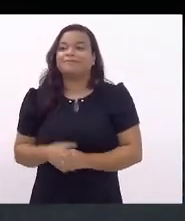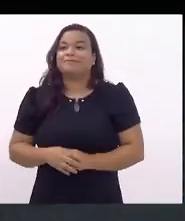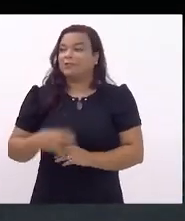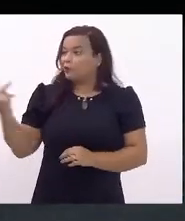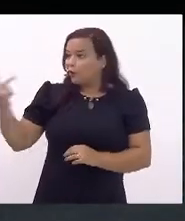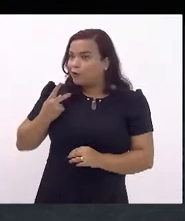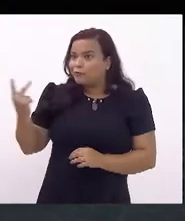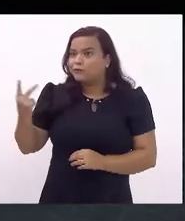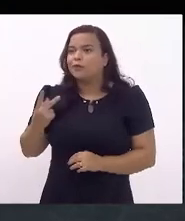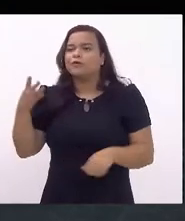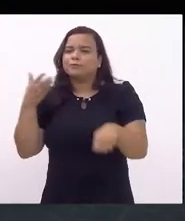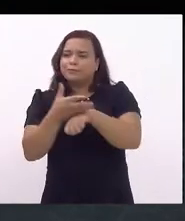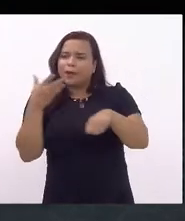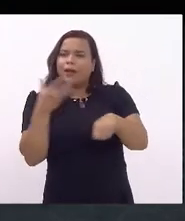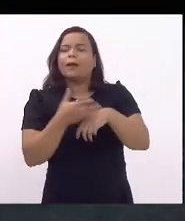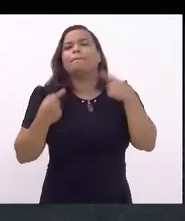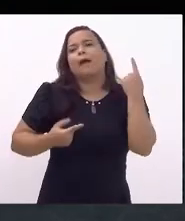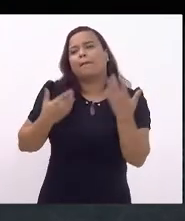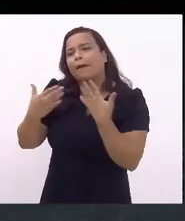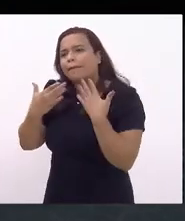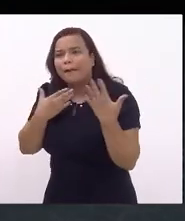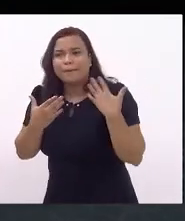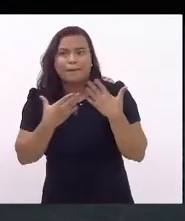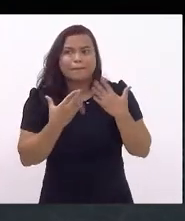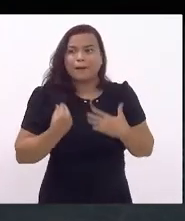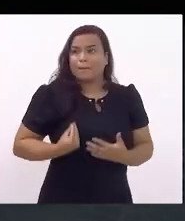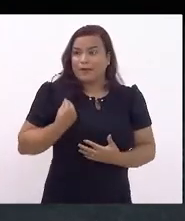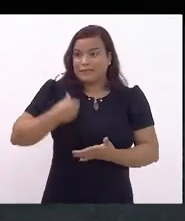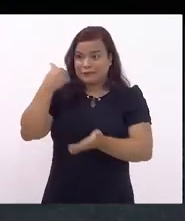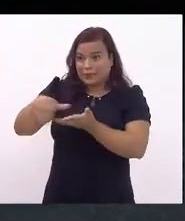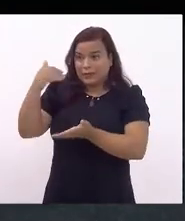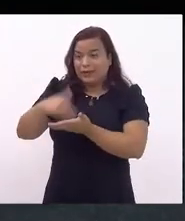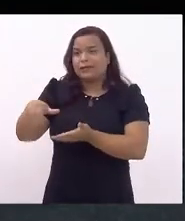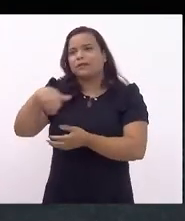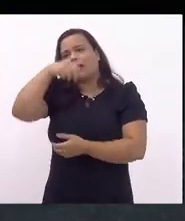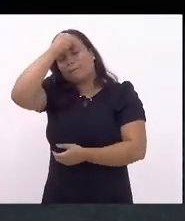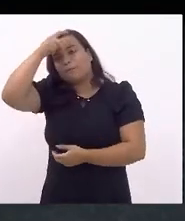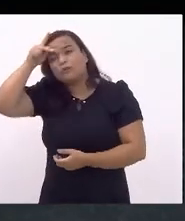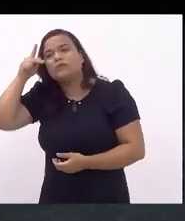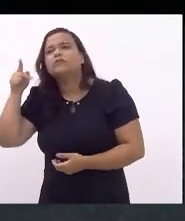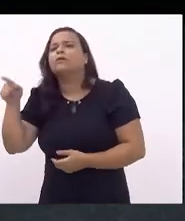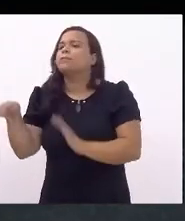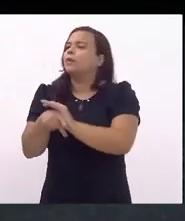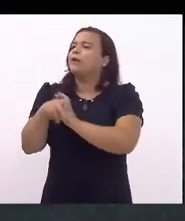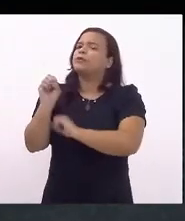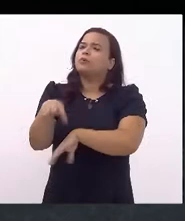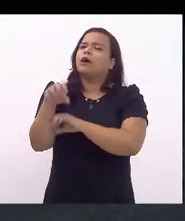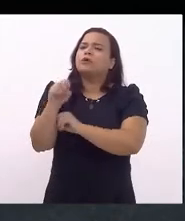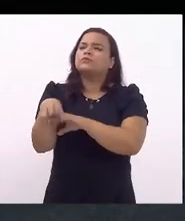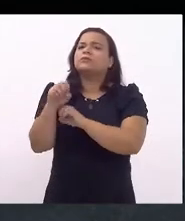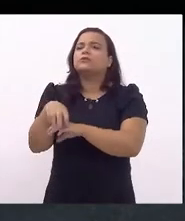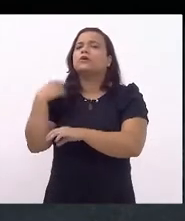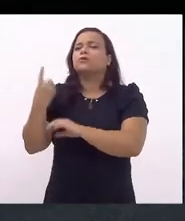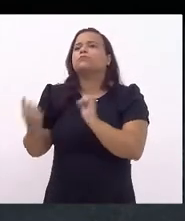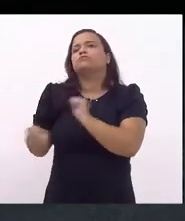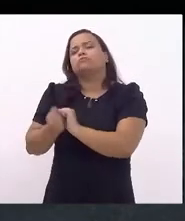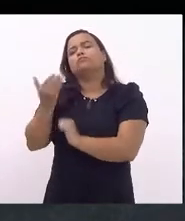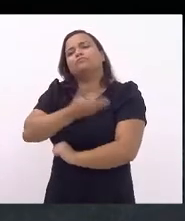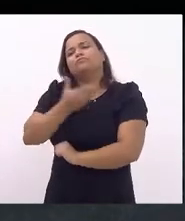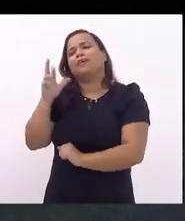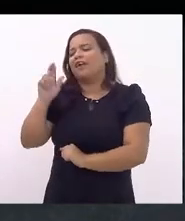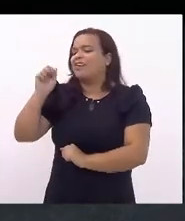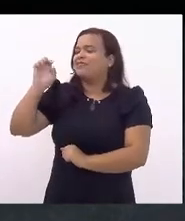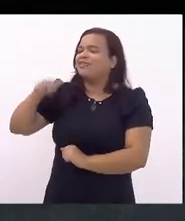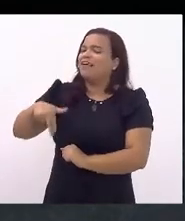participávamos de um debate com a presença do secretário municipal de educação, nosso companheiro Renan Ferreguinha,